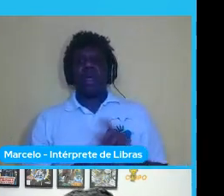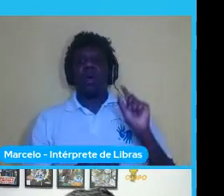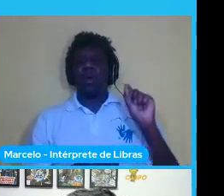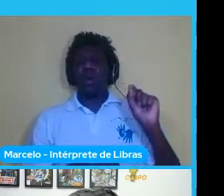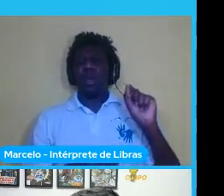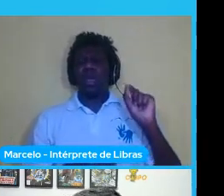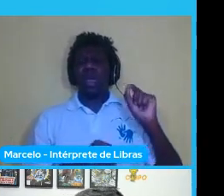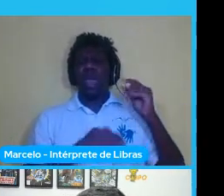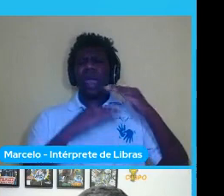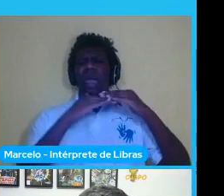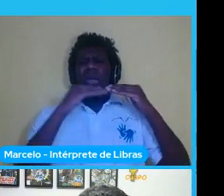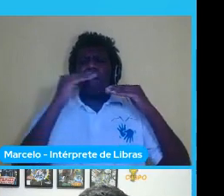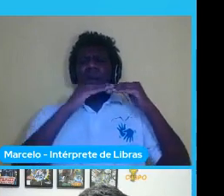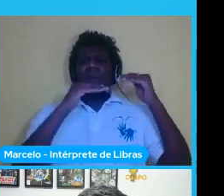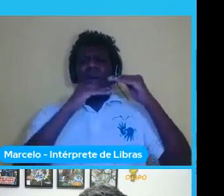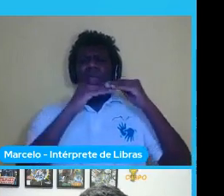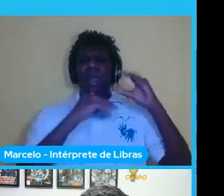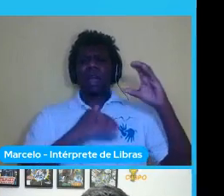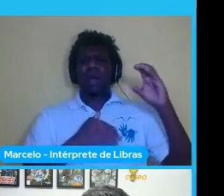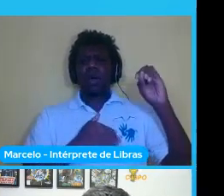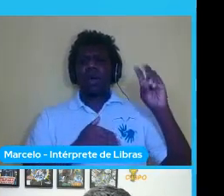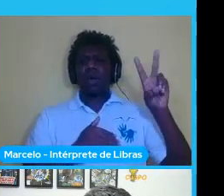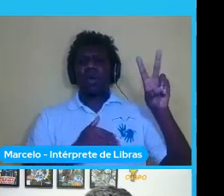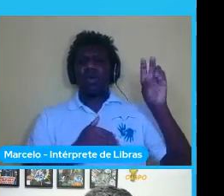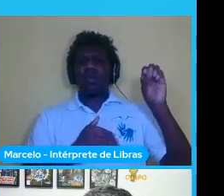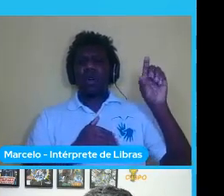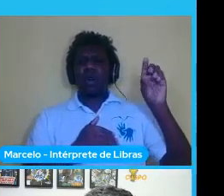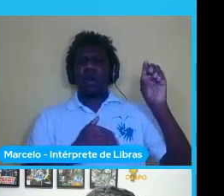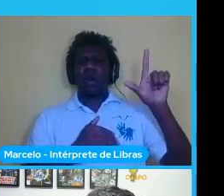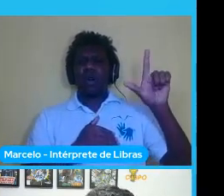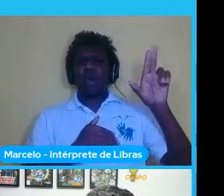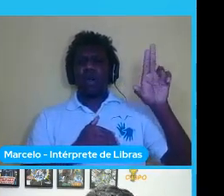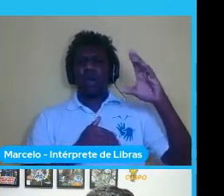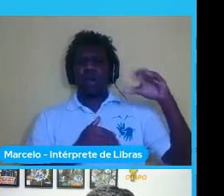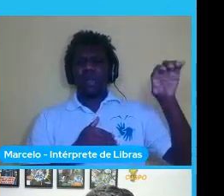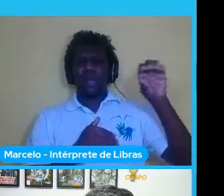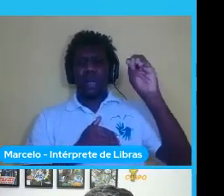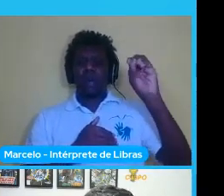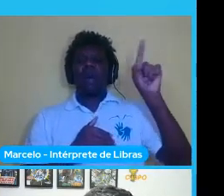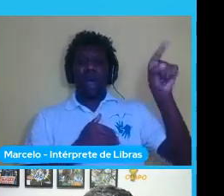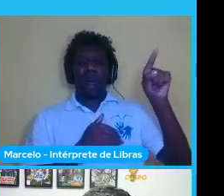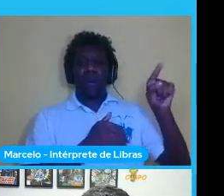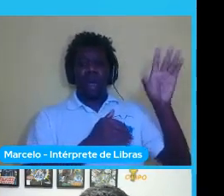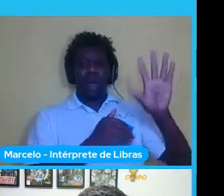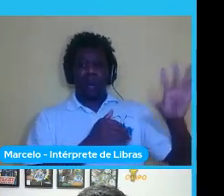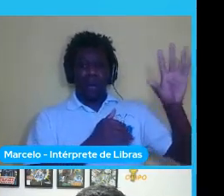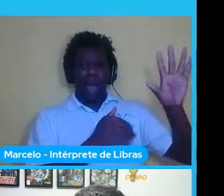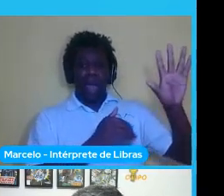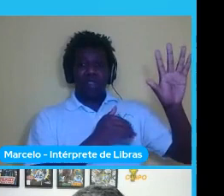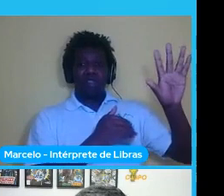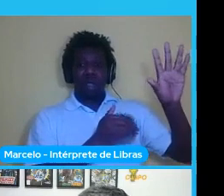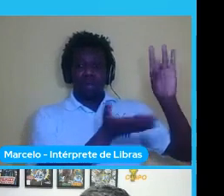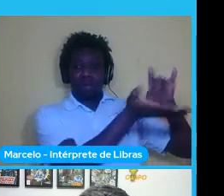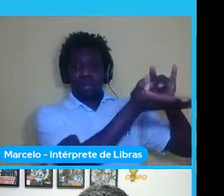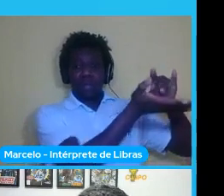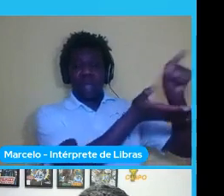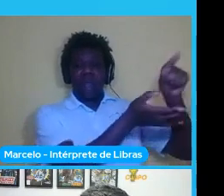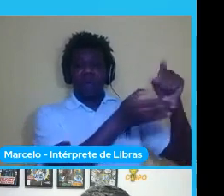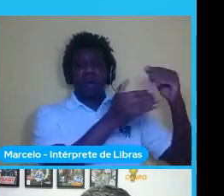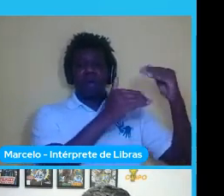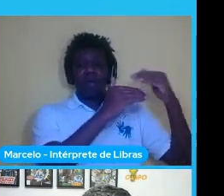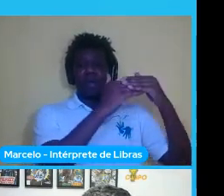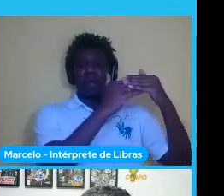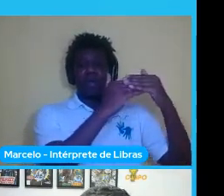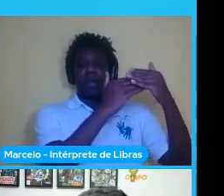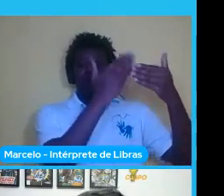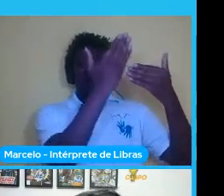elas são camadas que a nada ela pega a tua imagem original aplica filtros em cima delas